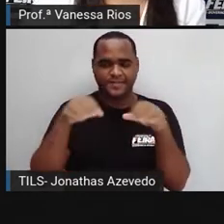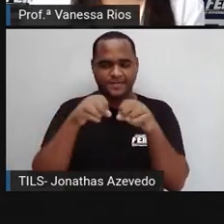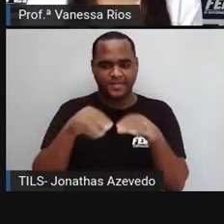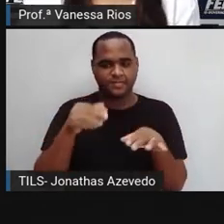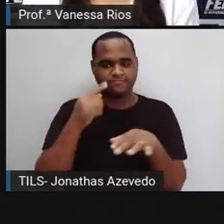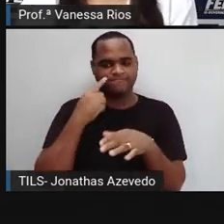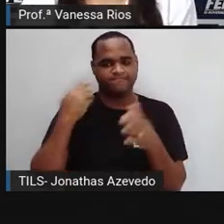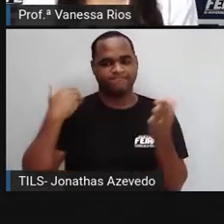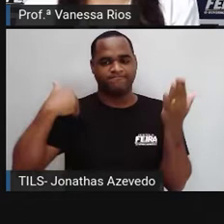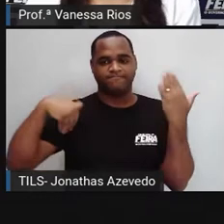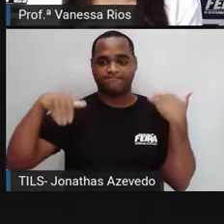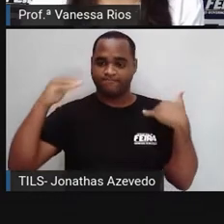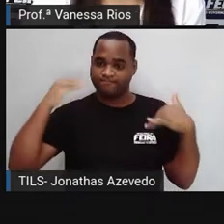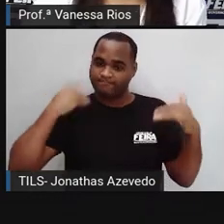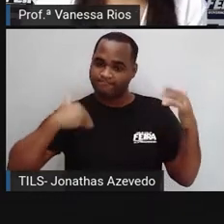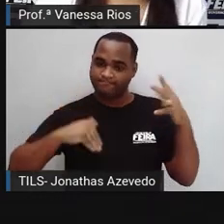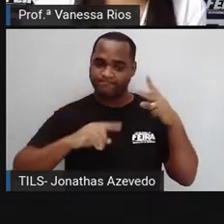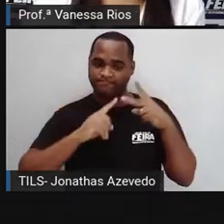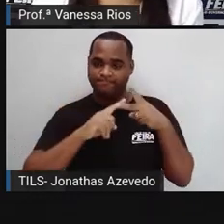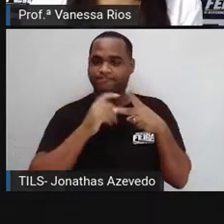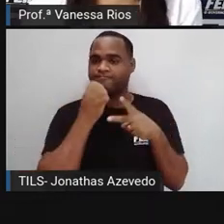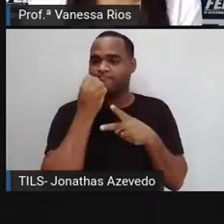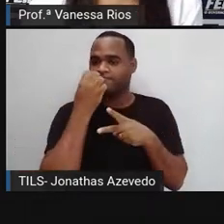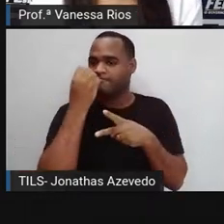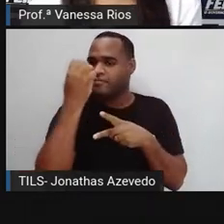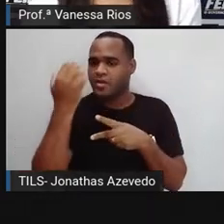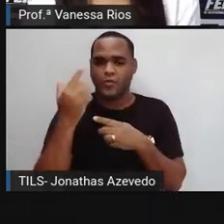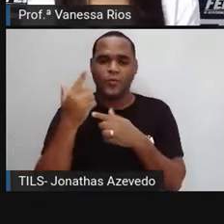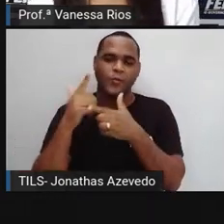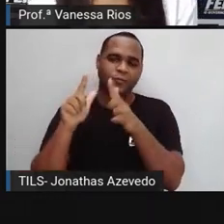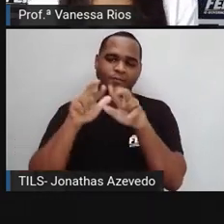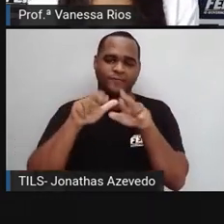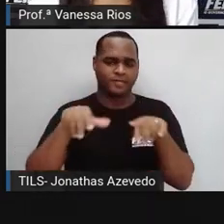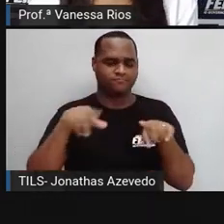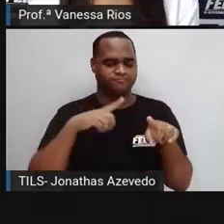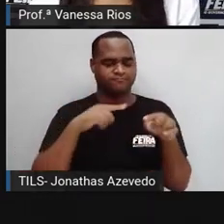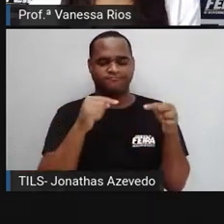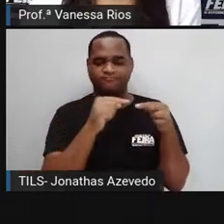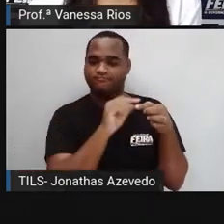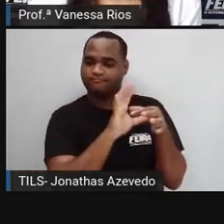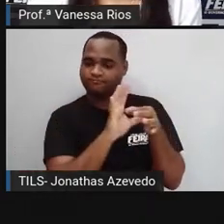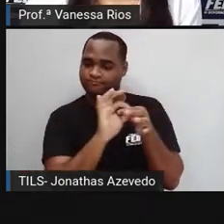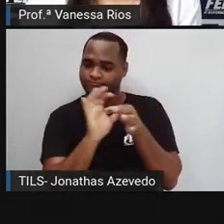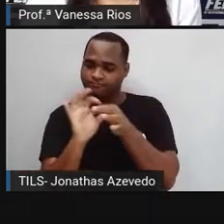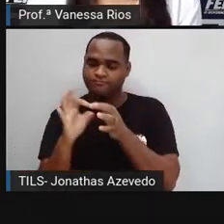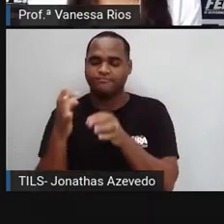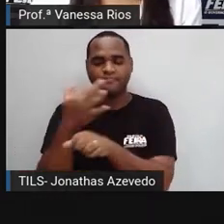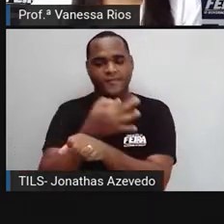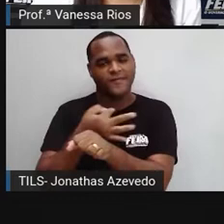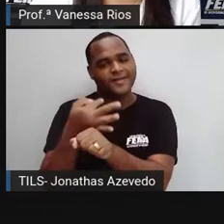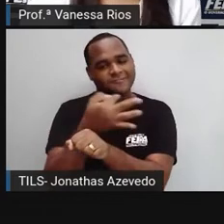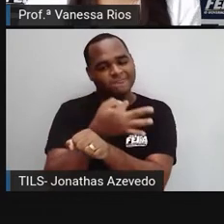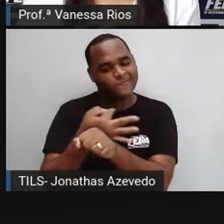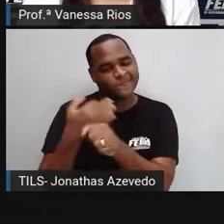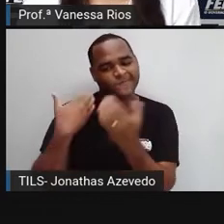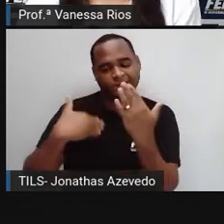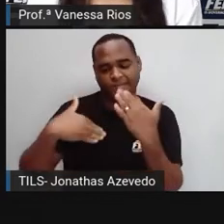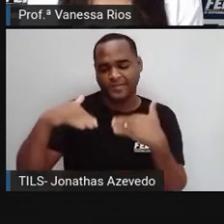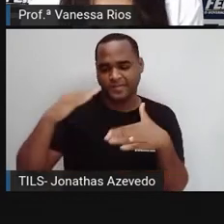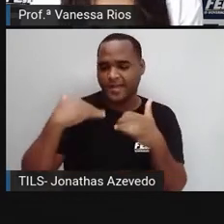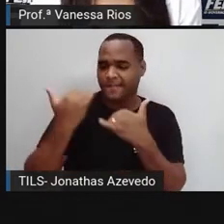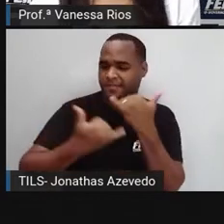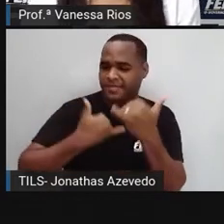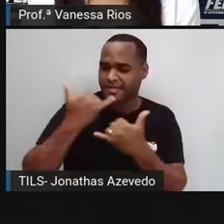passeios, vai incluir viagens e outras atividades relacionadas aí ao processo de diversão,